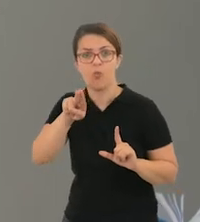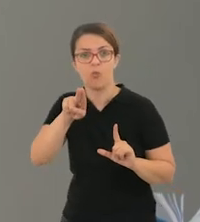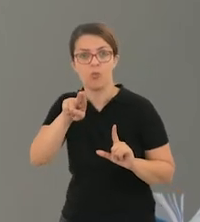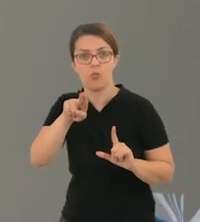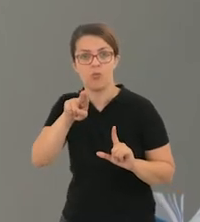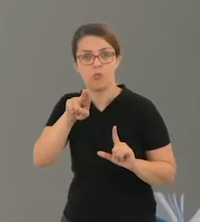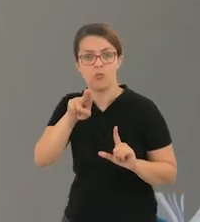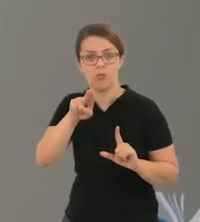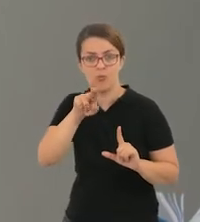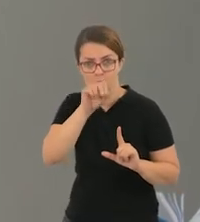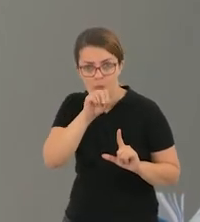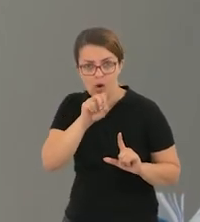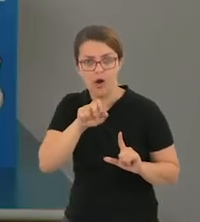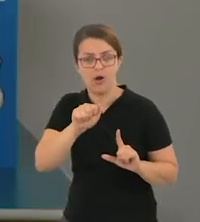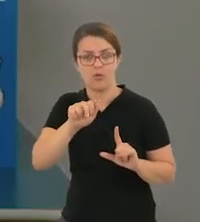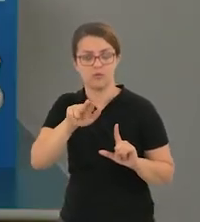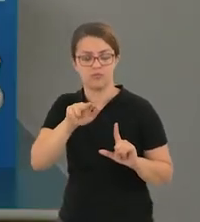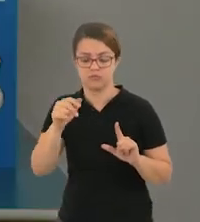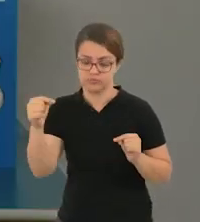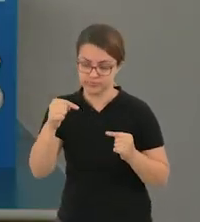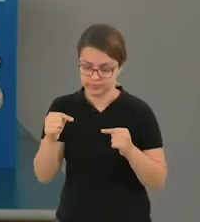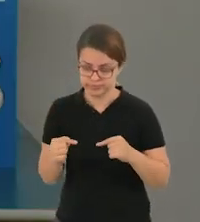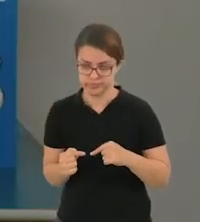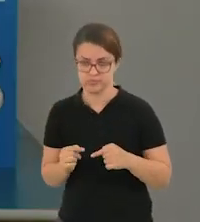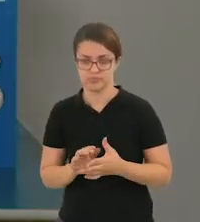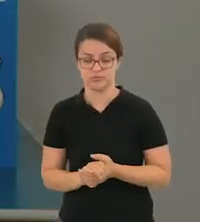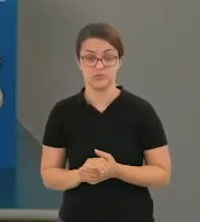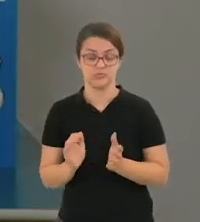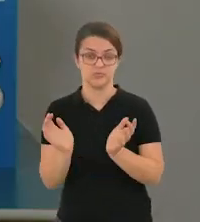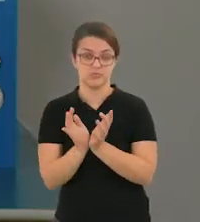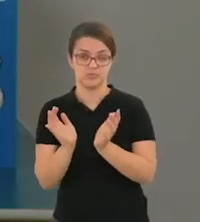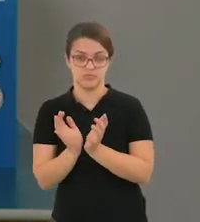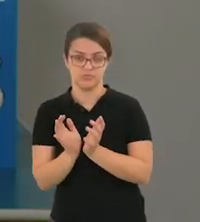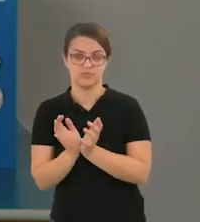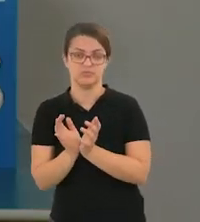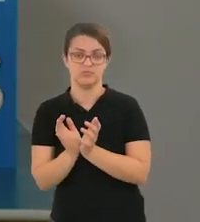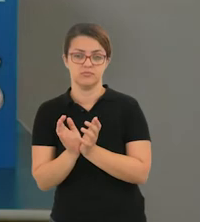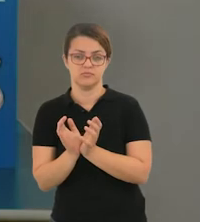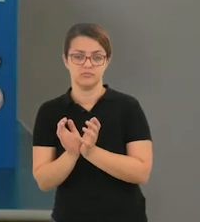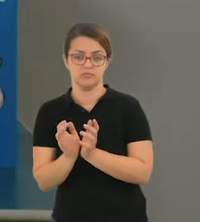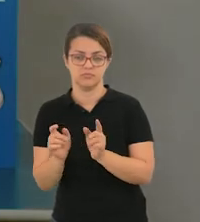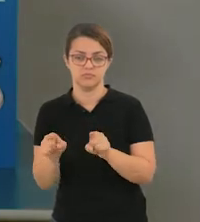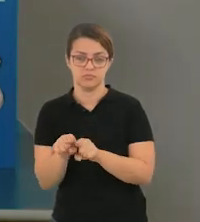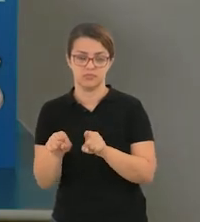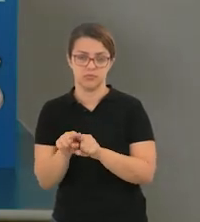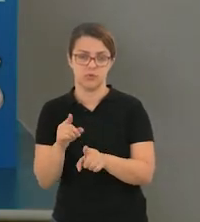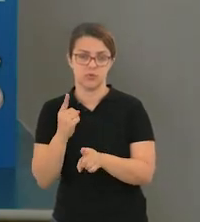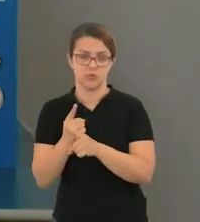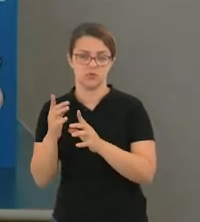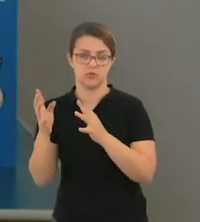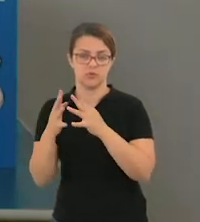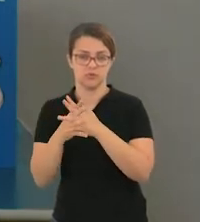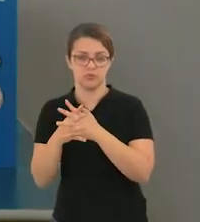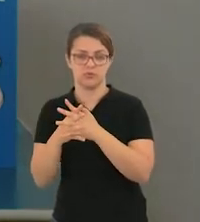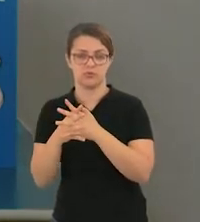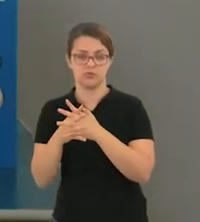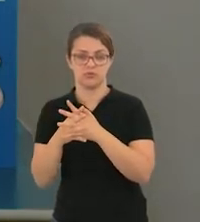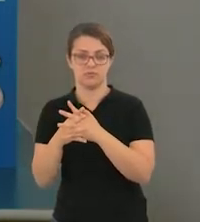E assim por diante. Já o termo 2, que também continuará trabalhando com o encontro consonantal.